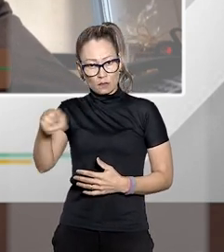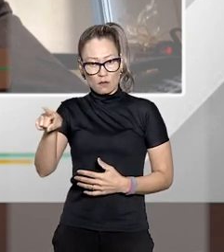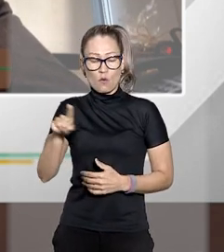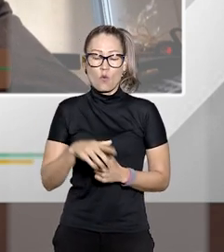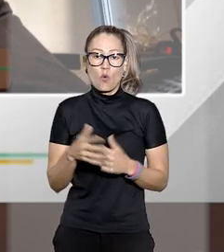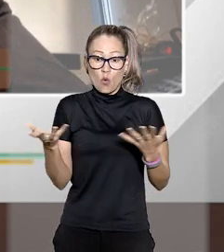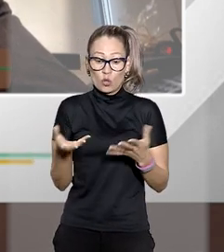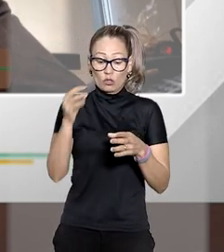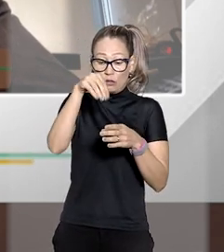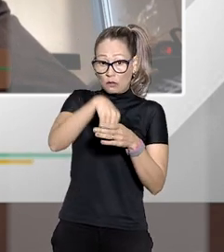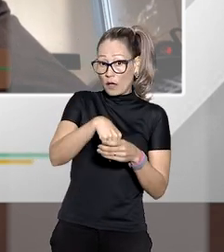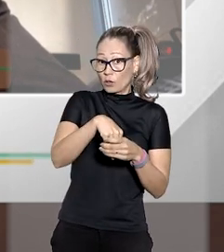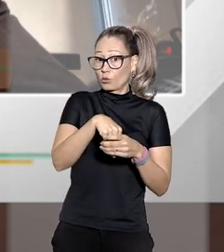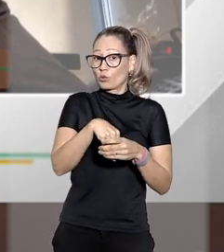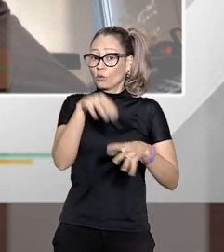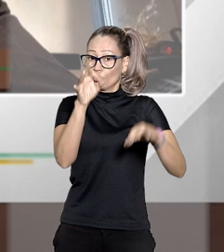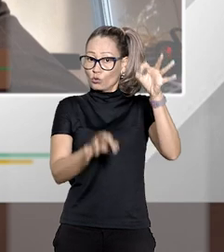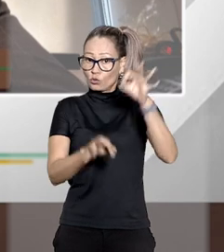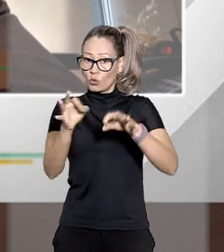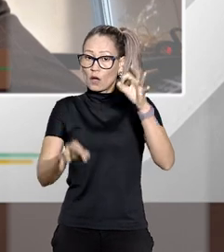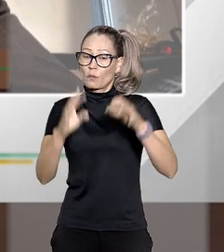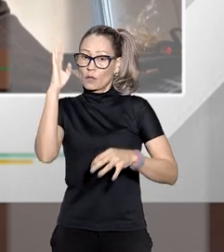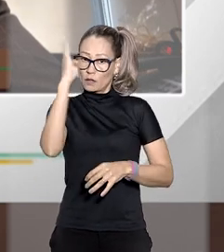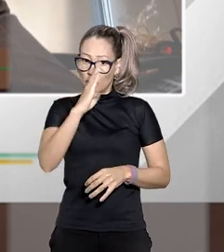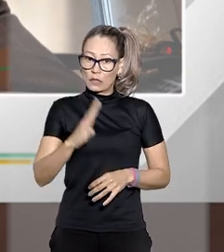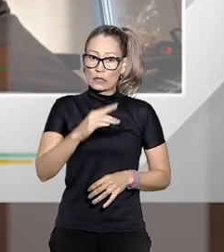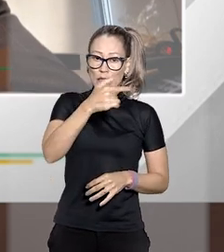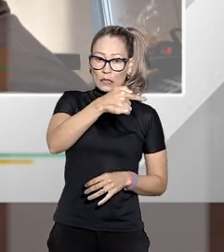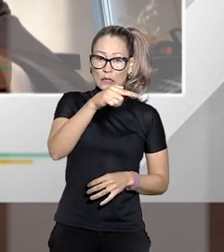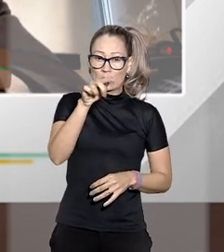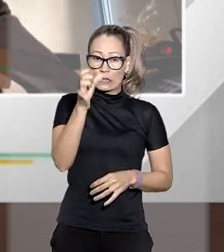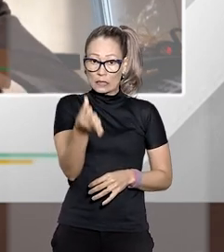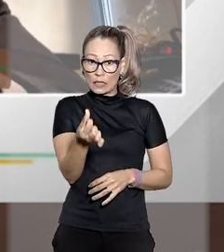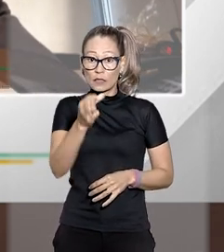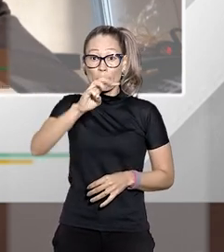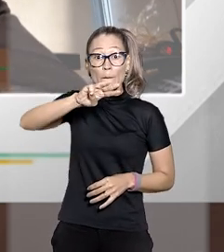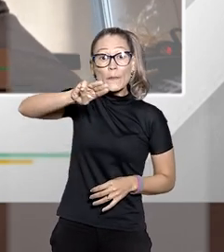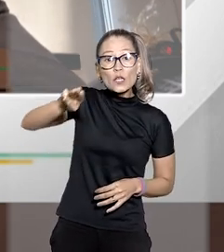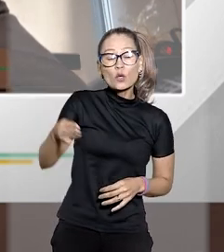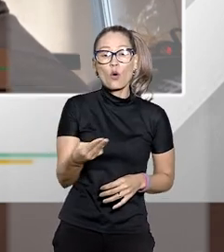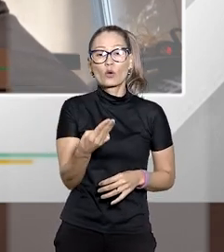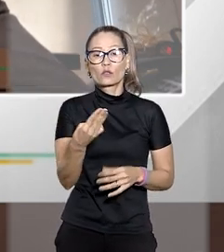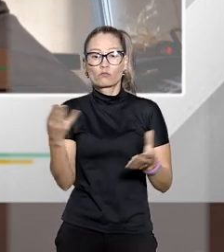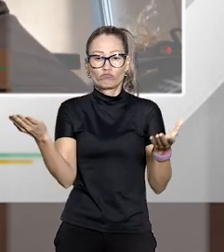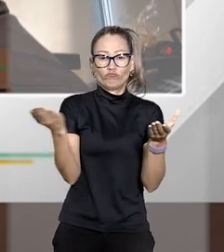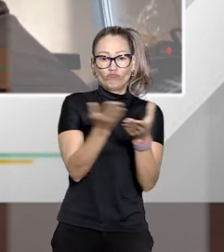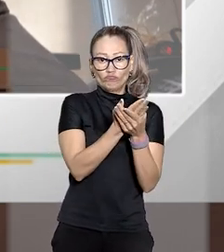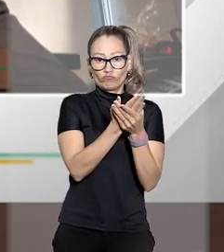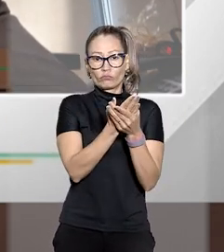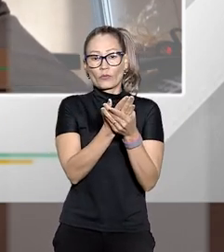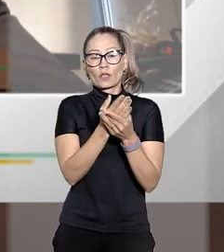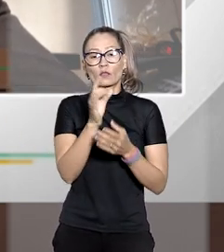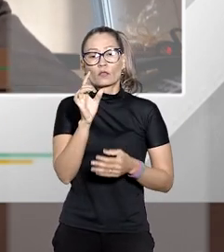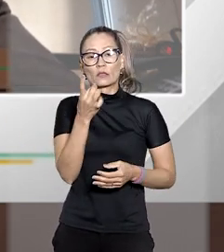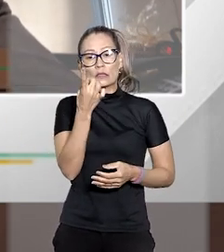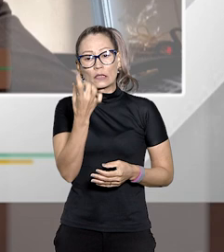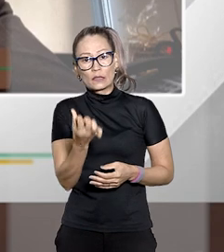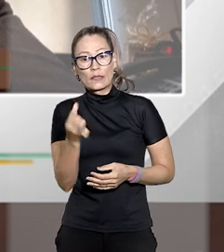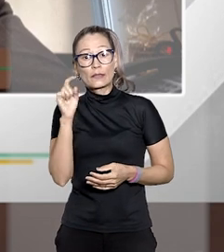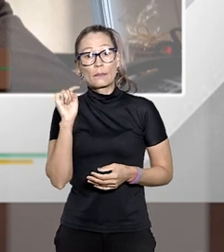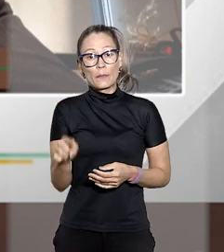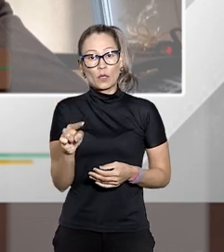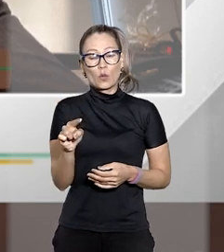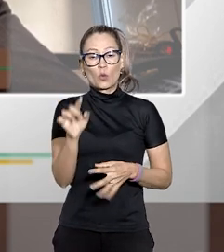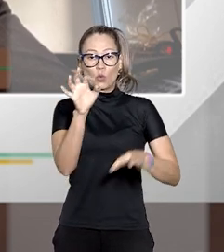hoje no judiciário brasileiro a gente tem mais de 76 milhões de ações para um universo de apenas 18 mil